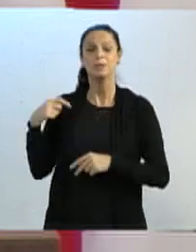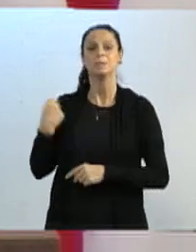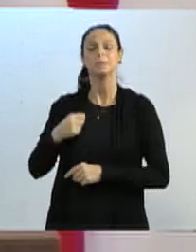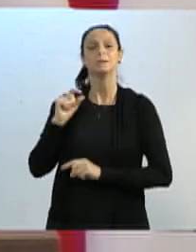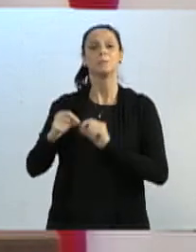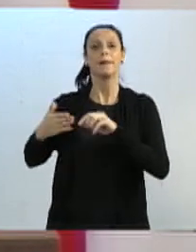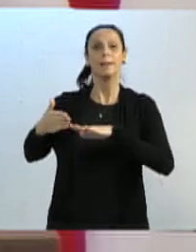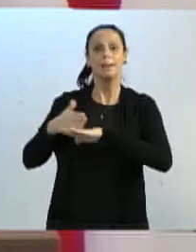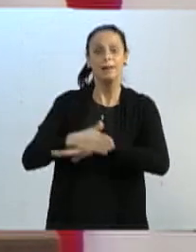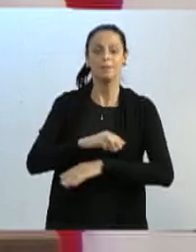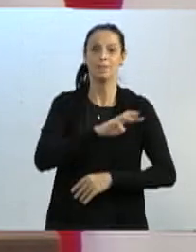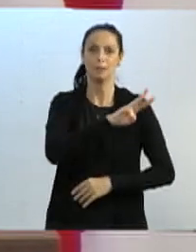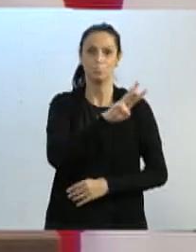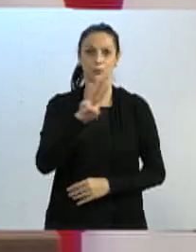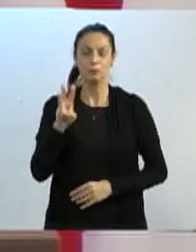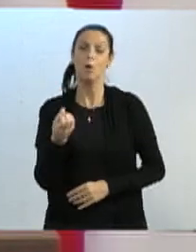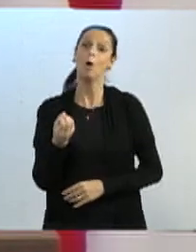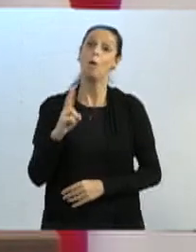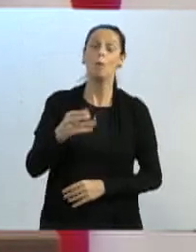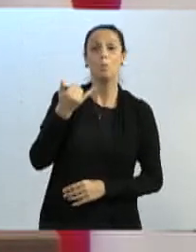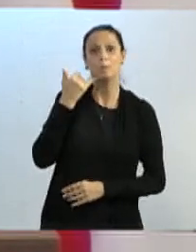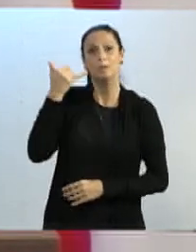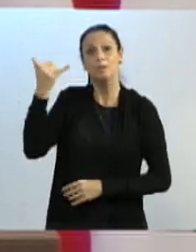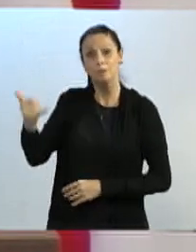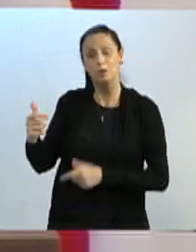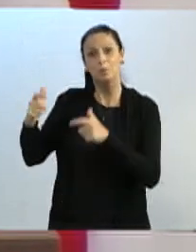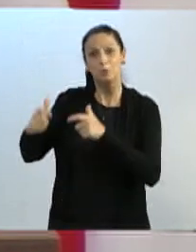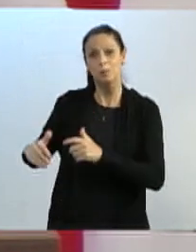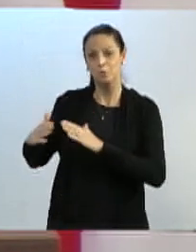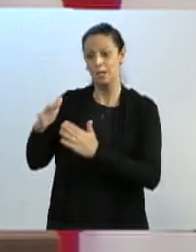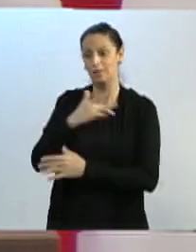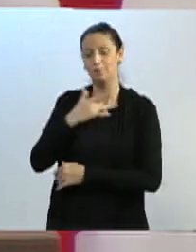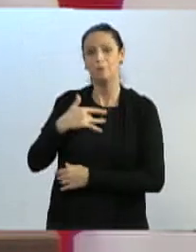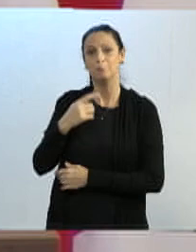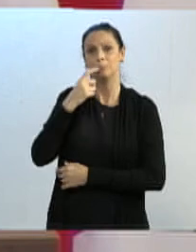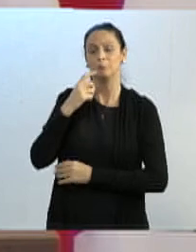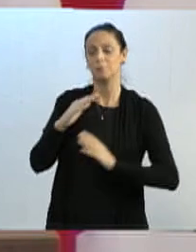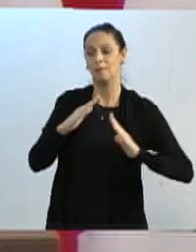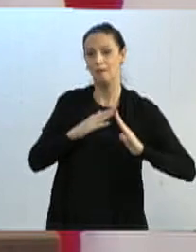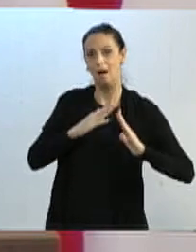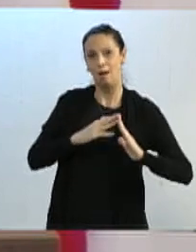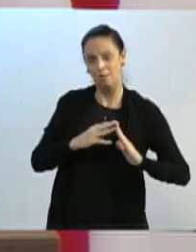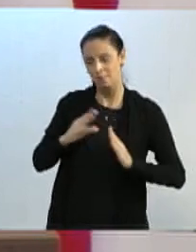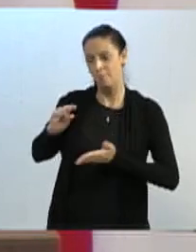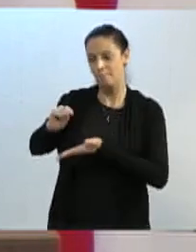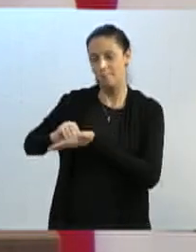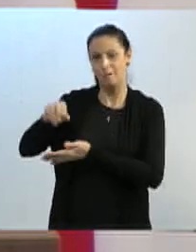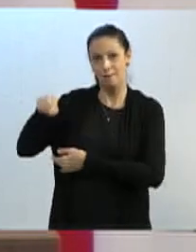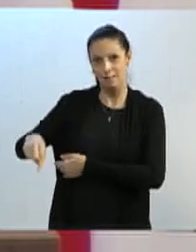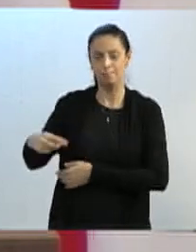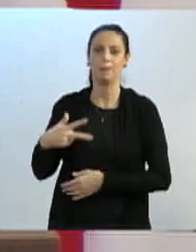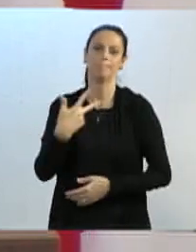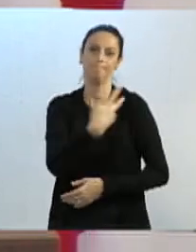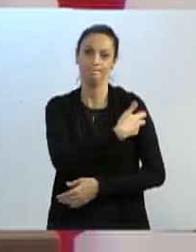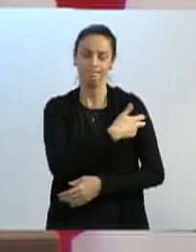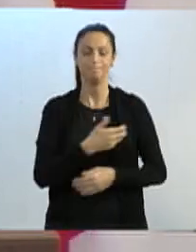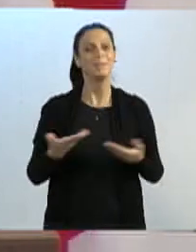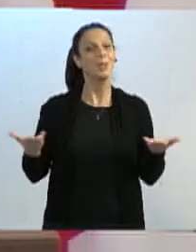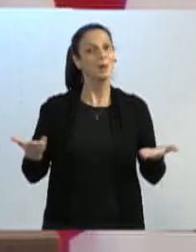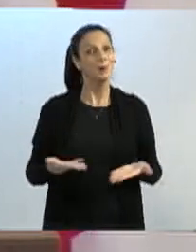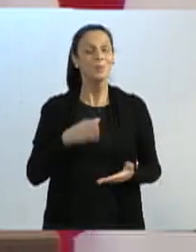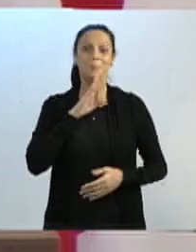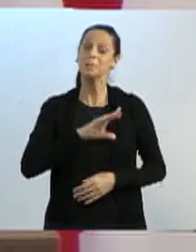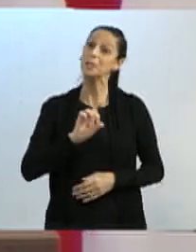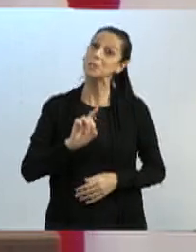prefeitura do 5.6 ou o telefone da unidade de saúde mais próxima da sua casa para fazer o agendamento. Seria isso na tarde de hoje.